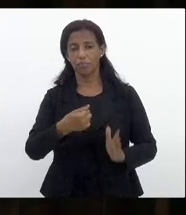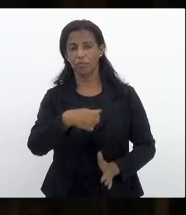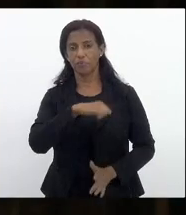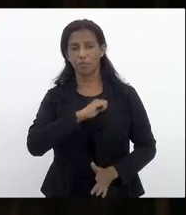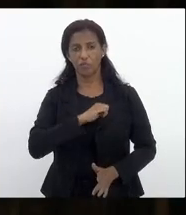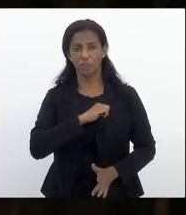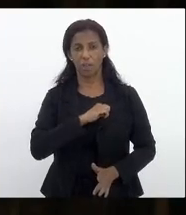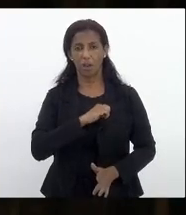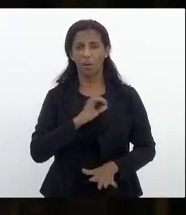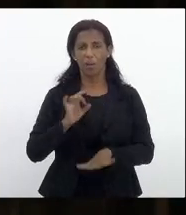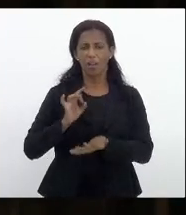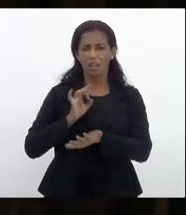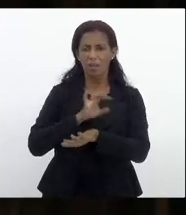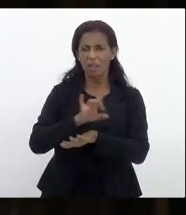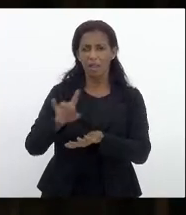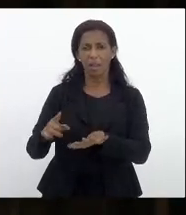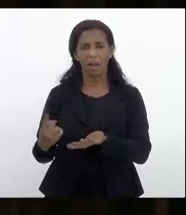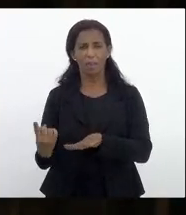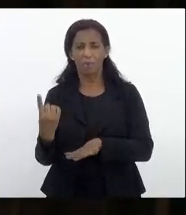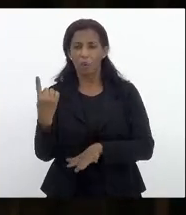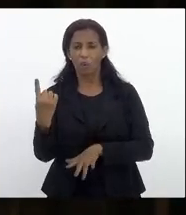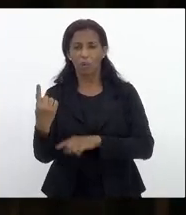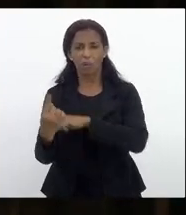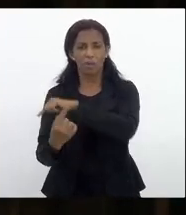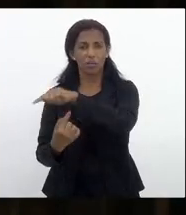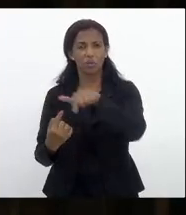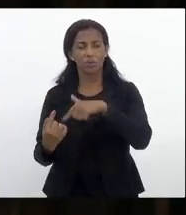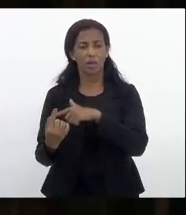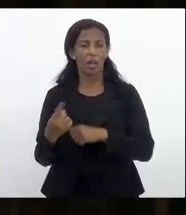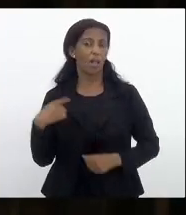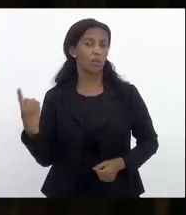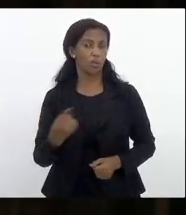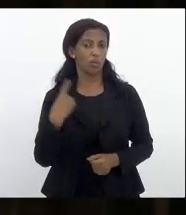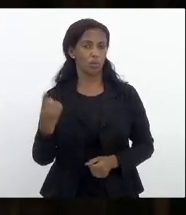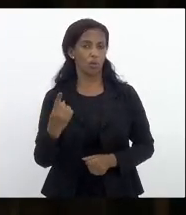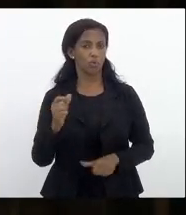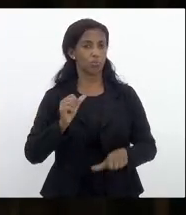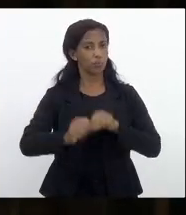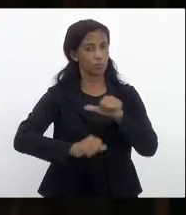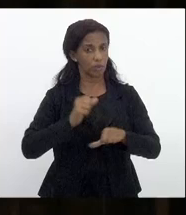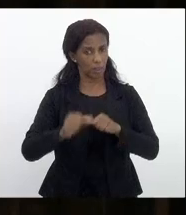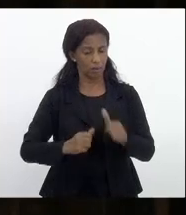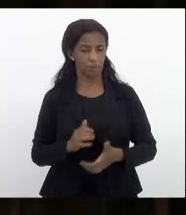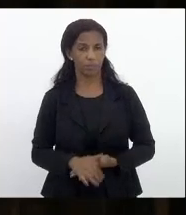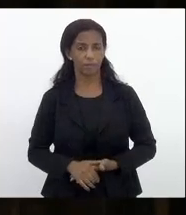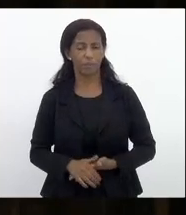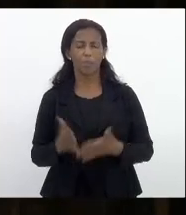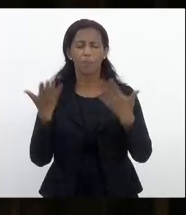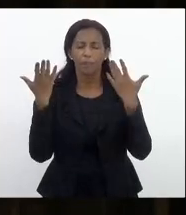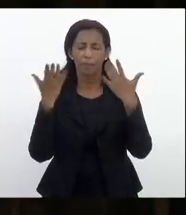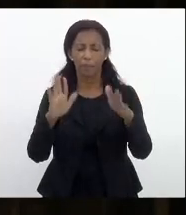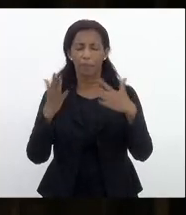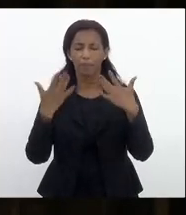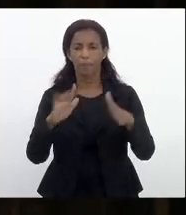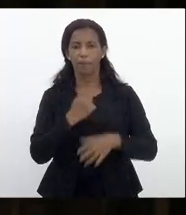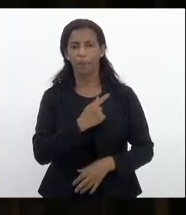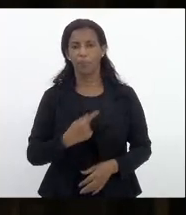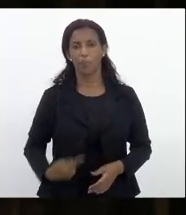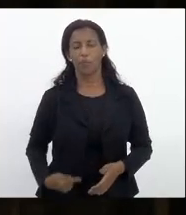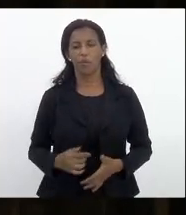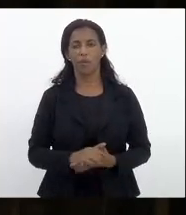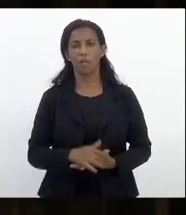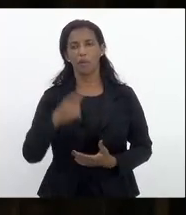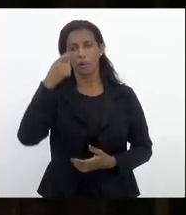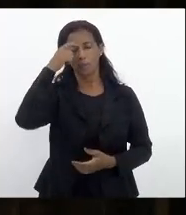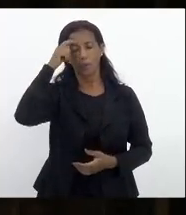e cabe único e exclusivamente a nós mudarmos isso então mais uma vez parabéns ao governador